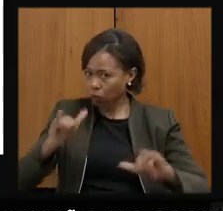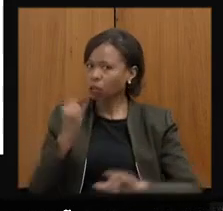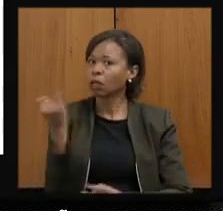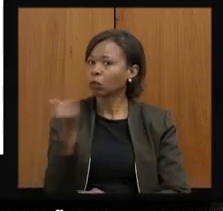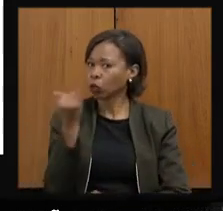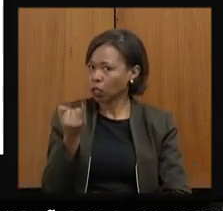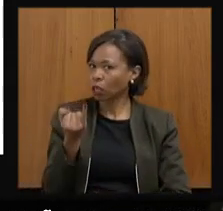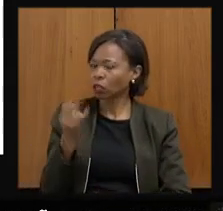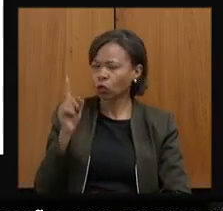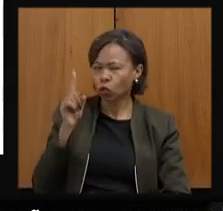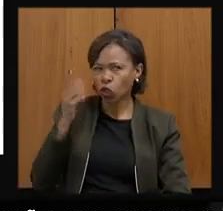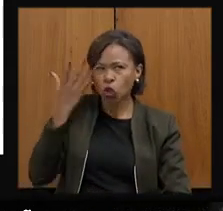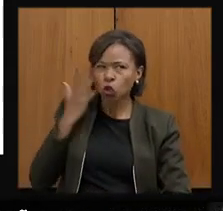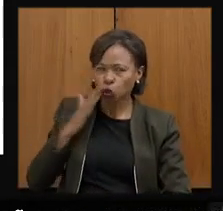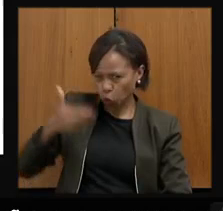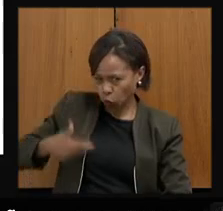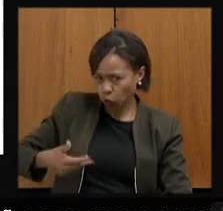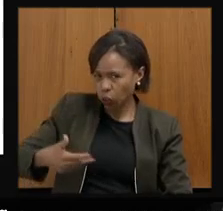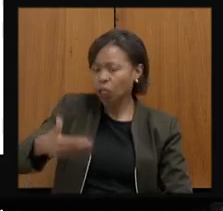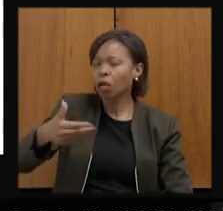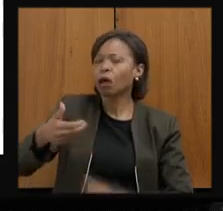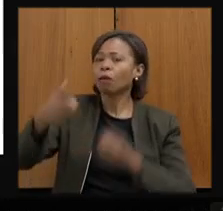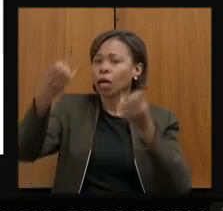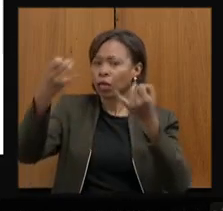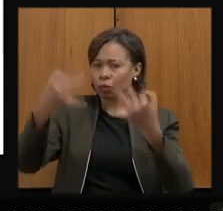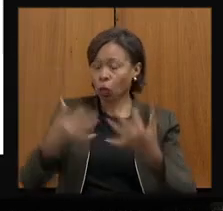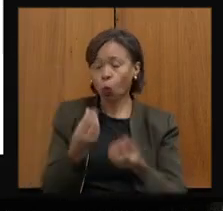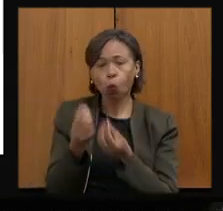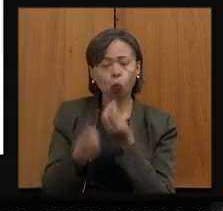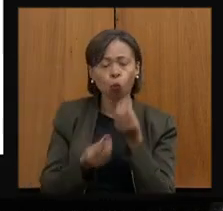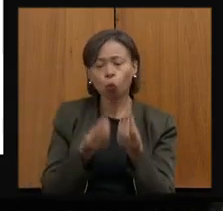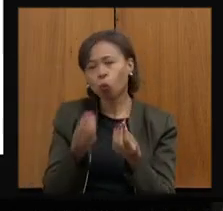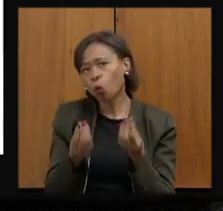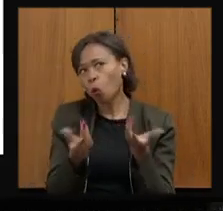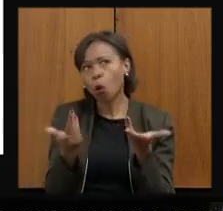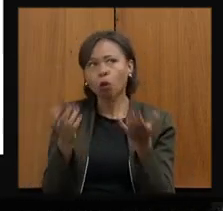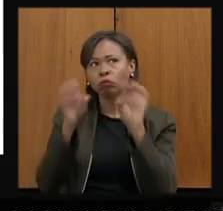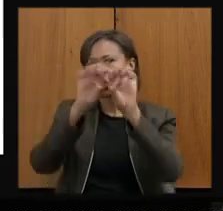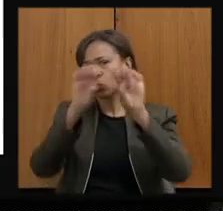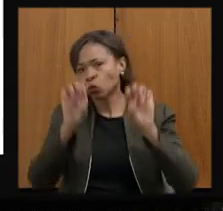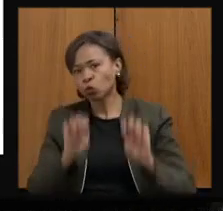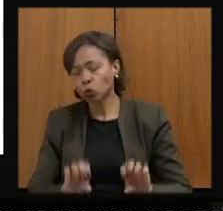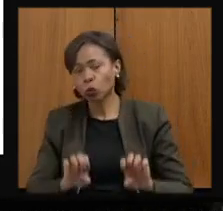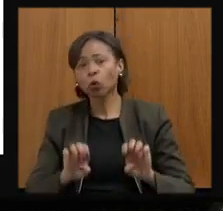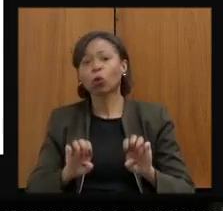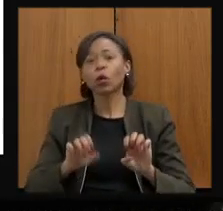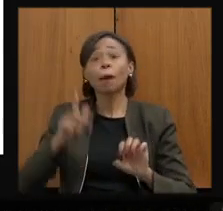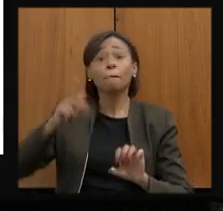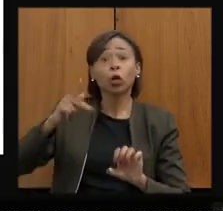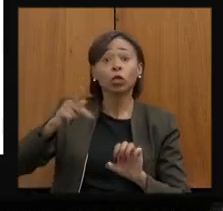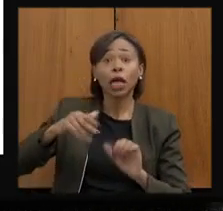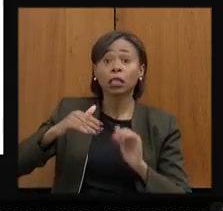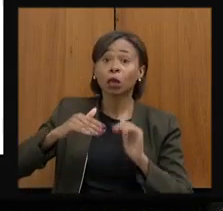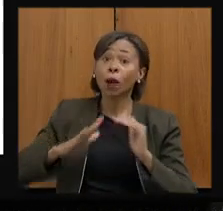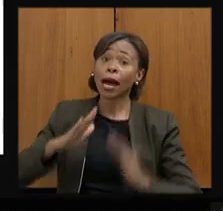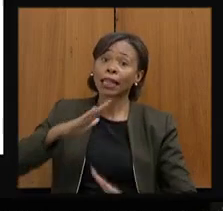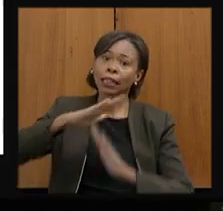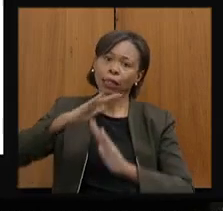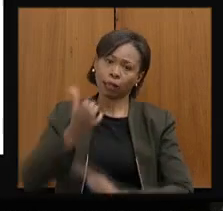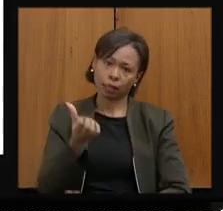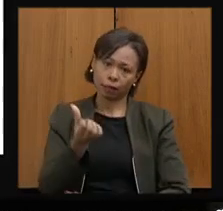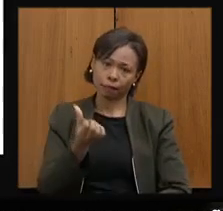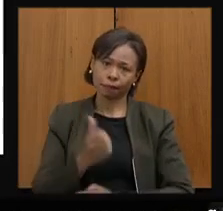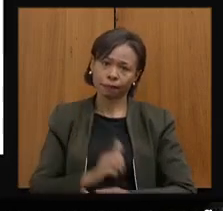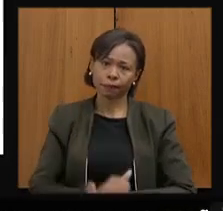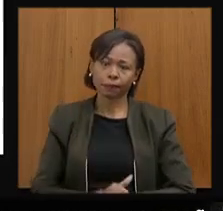próximos dias para tratar dessa situação das condições até a pontuação seis. Se puder